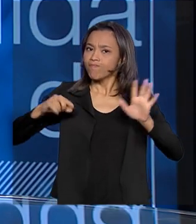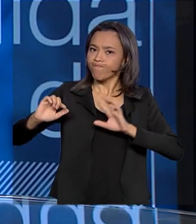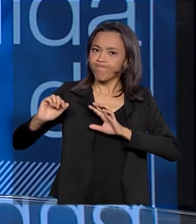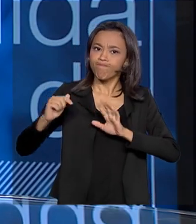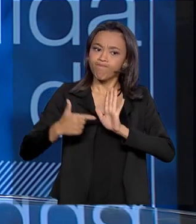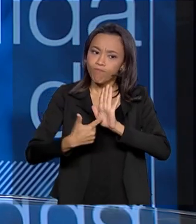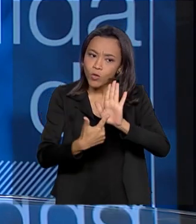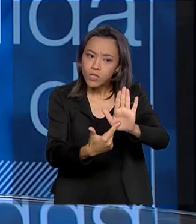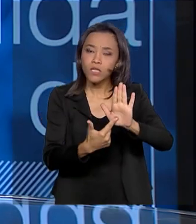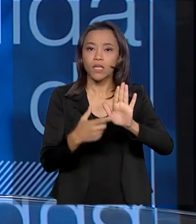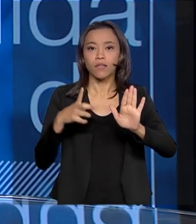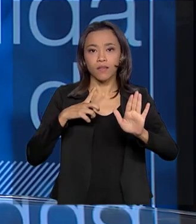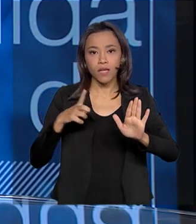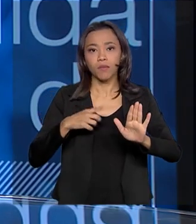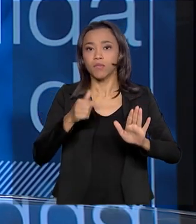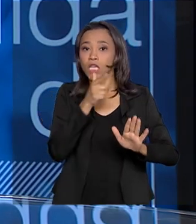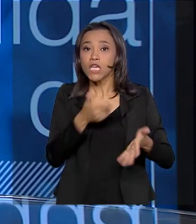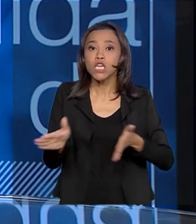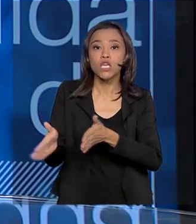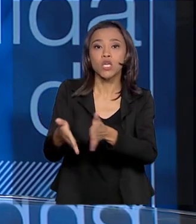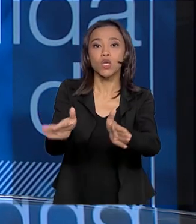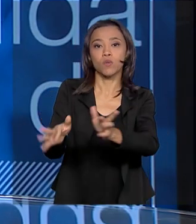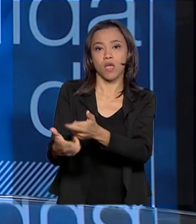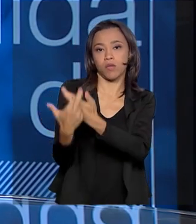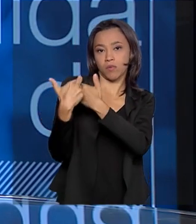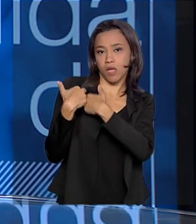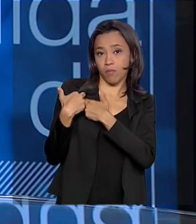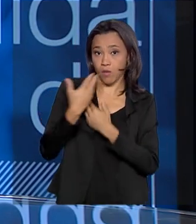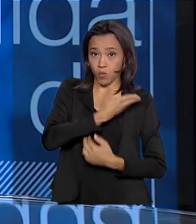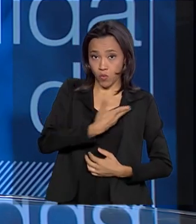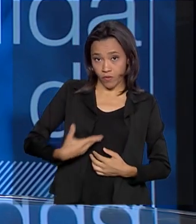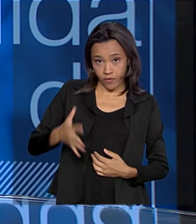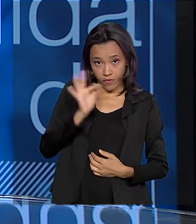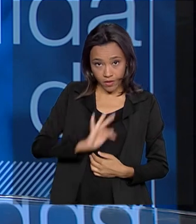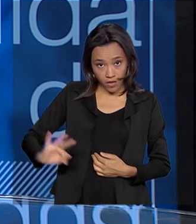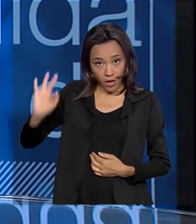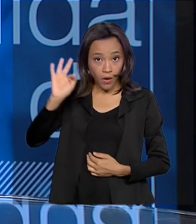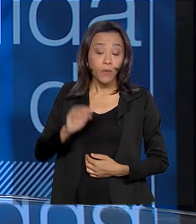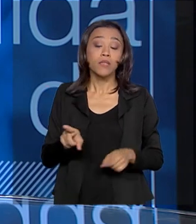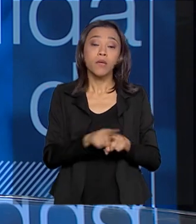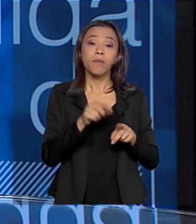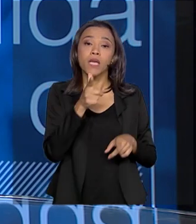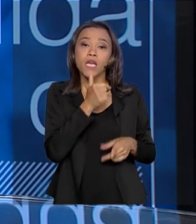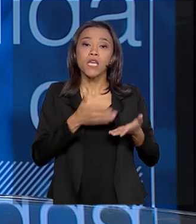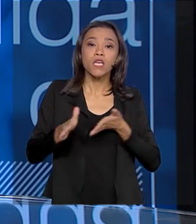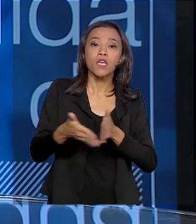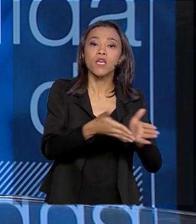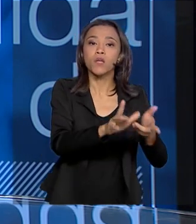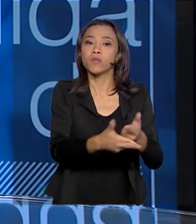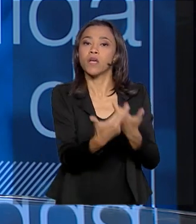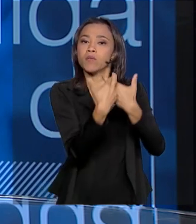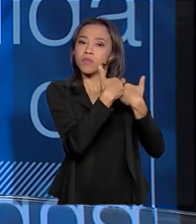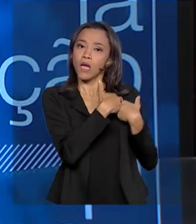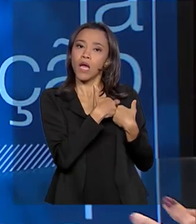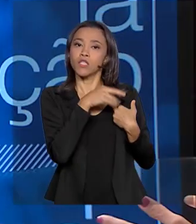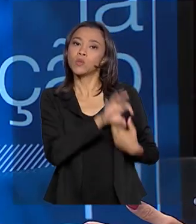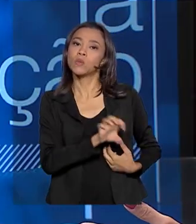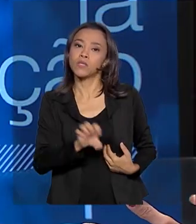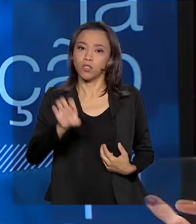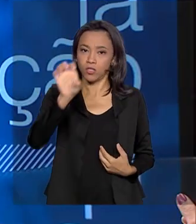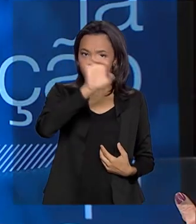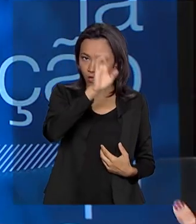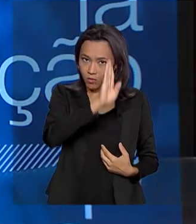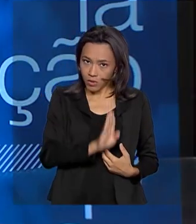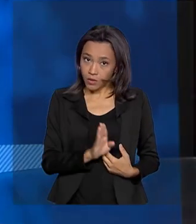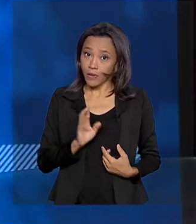dominialidade, temos rios de responsabilidade da União, são os rios federais, e rios de responsabilidade dos estados. Como